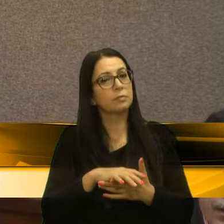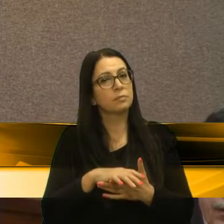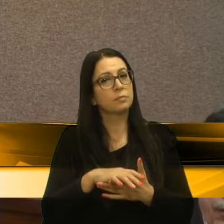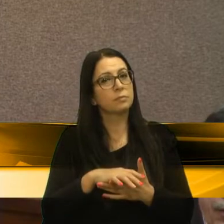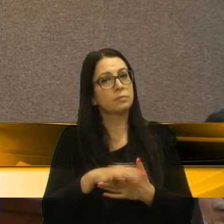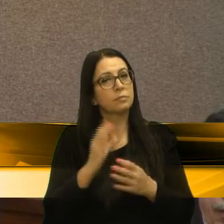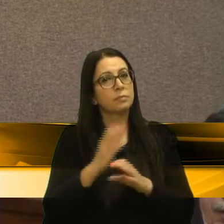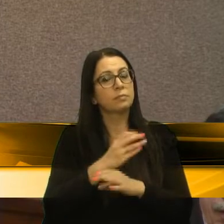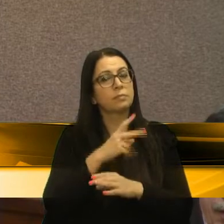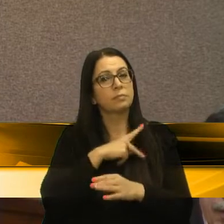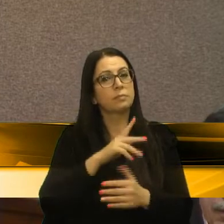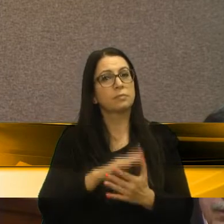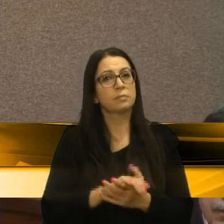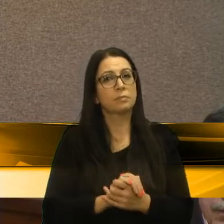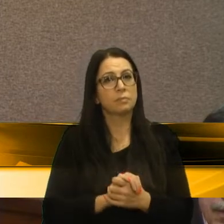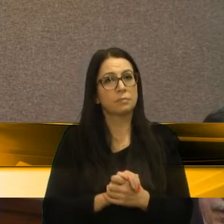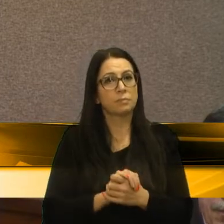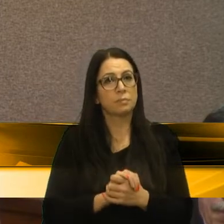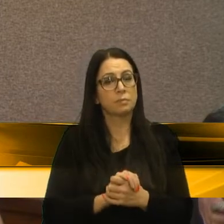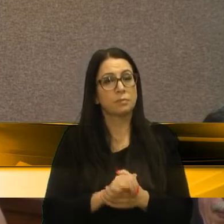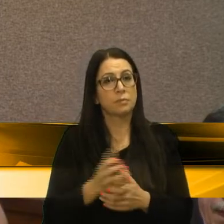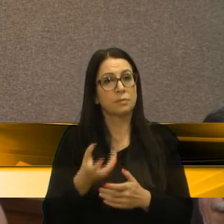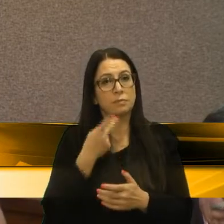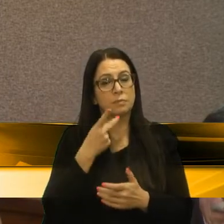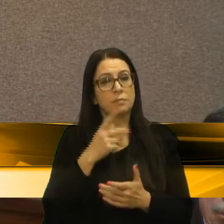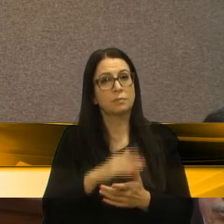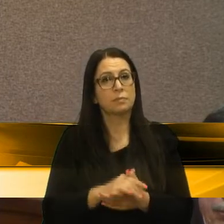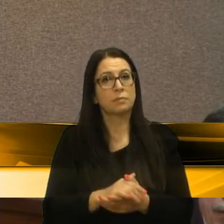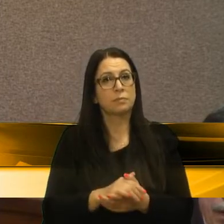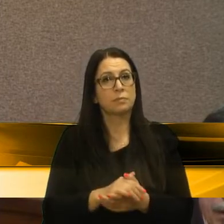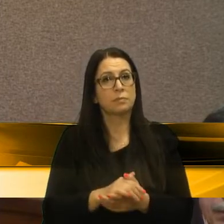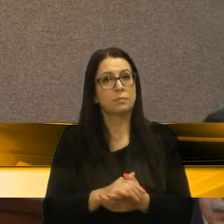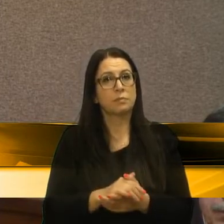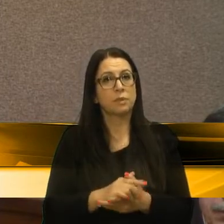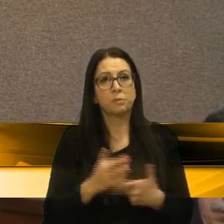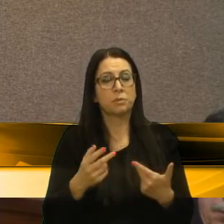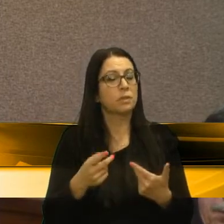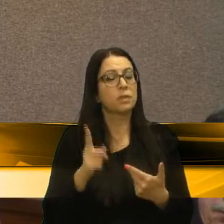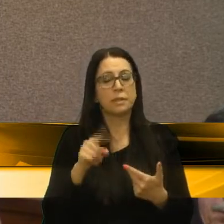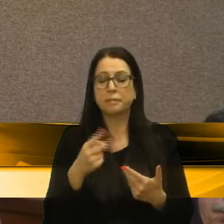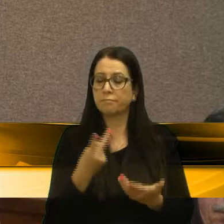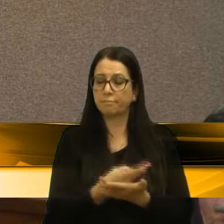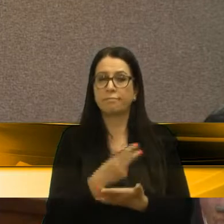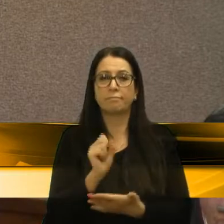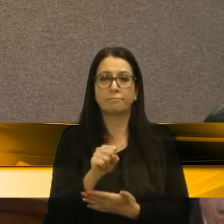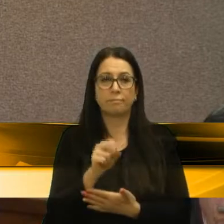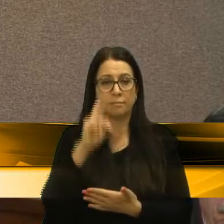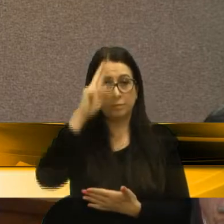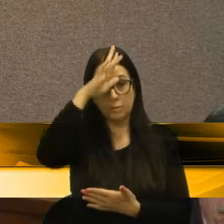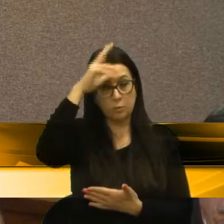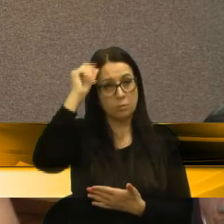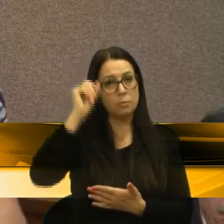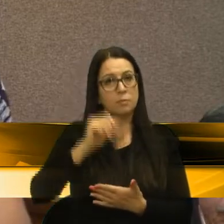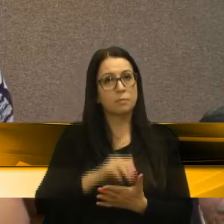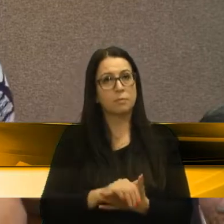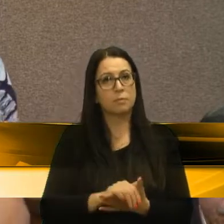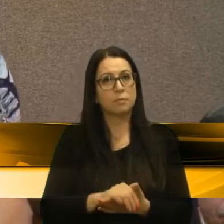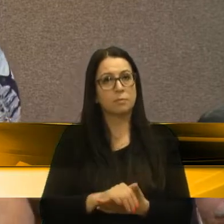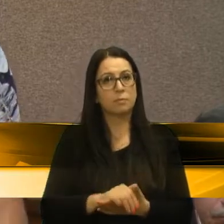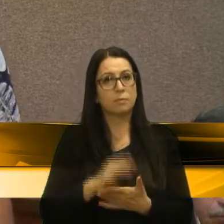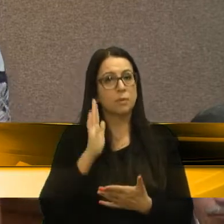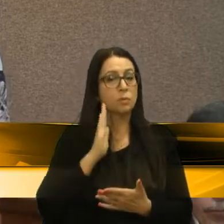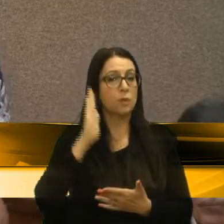concluir, senhor presidente, eu quero dizer que uma ação infeliz, sim, do nosso prefeito, nosso gestor, prefeito Guerra,